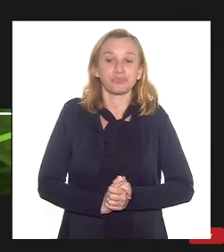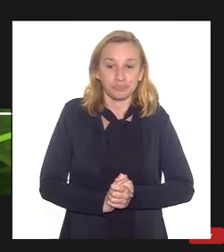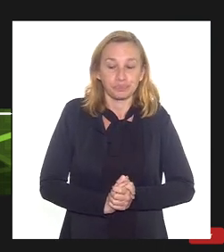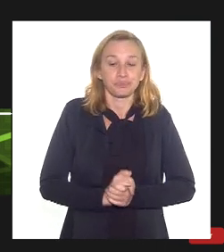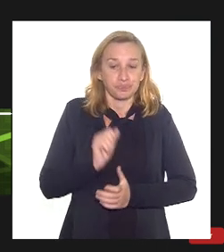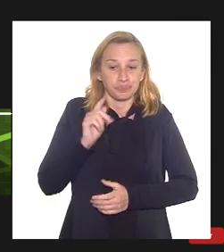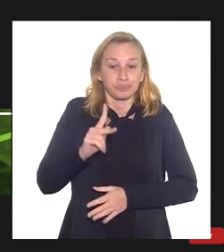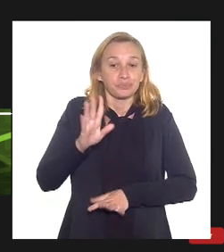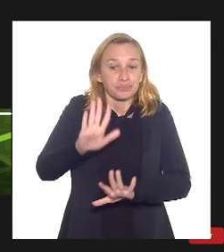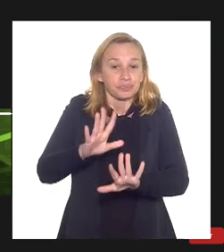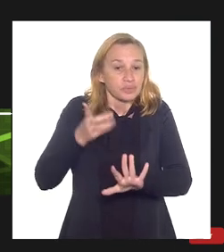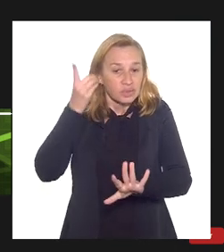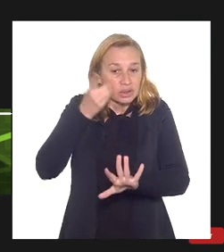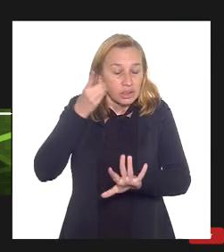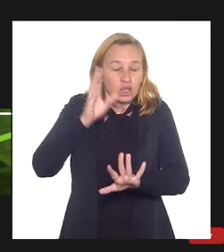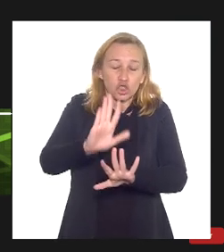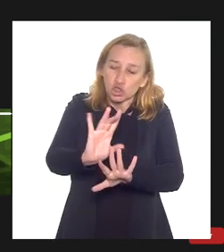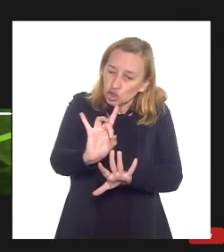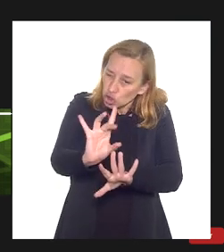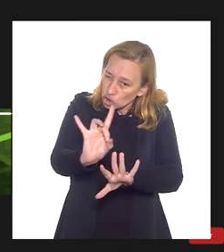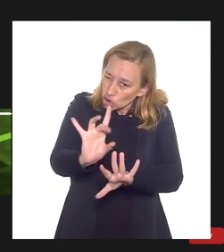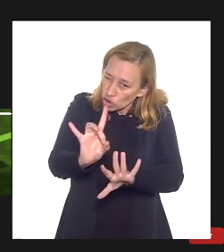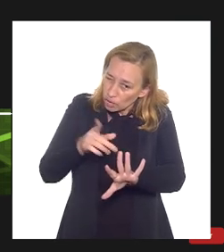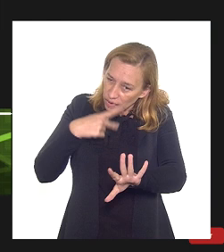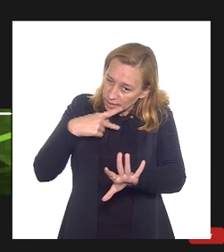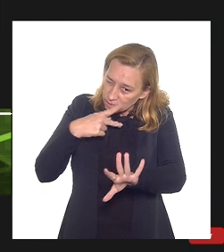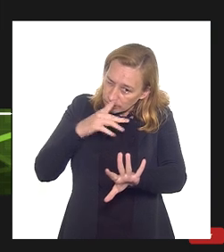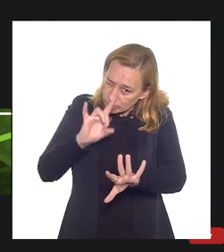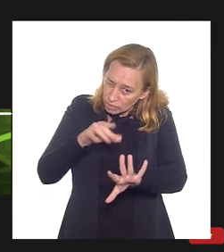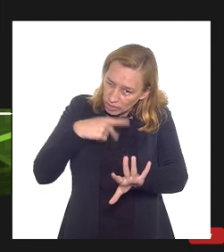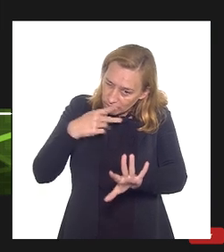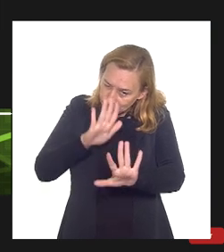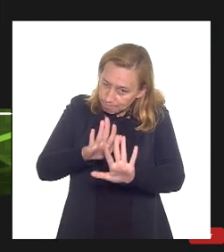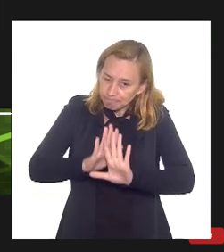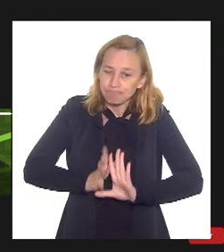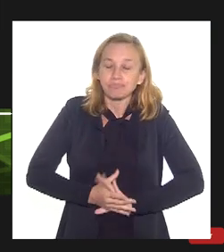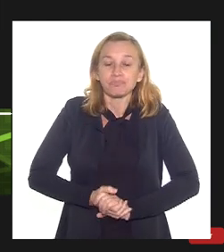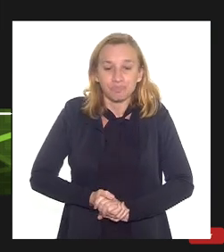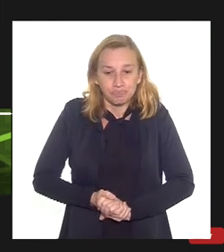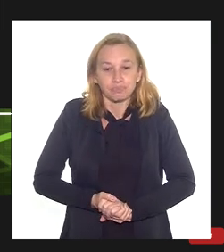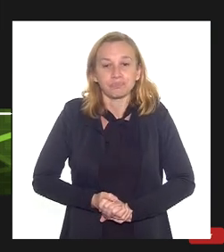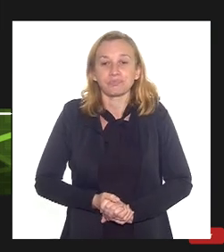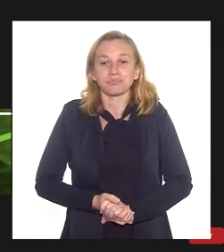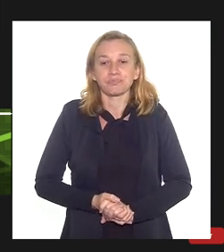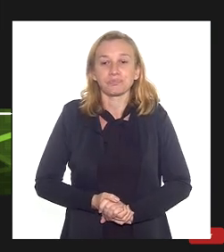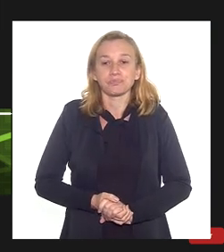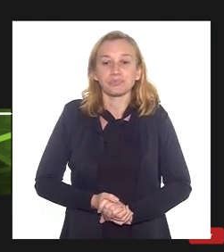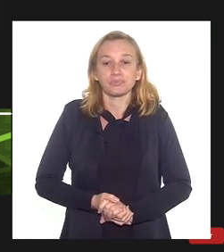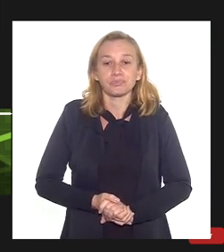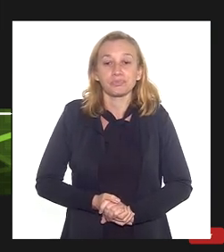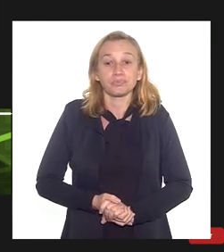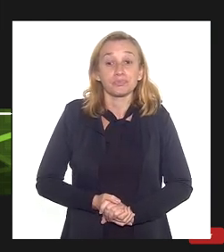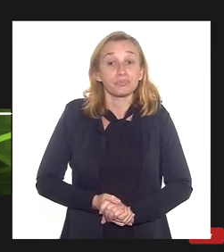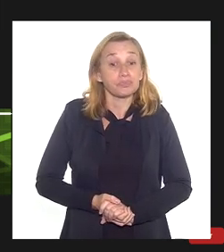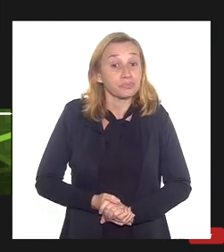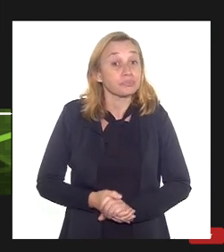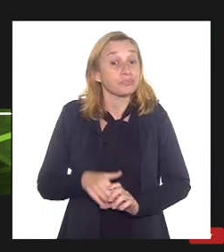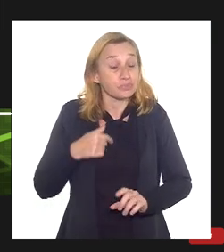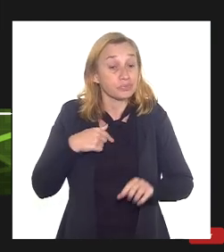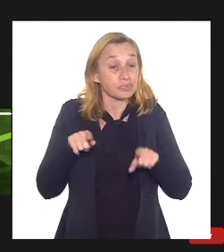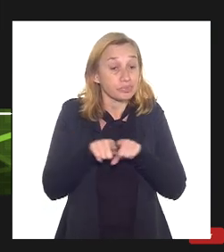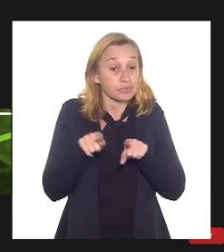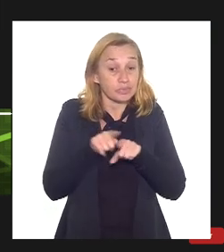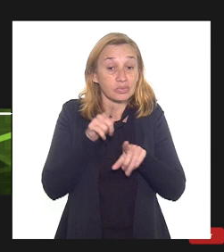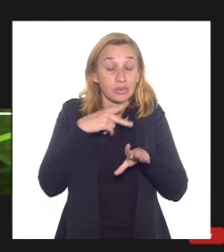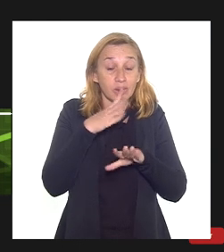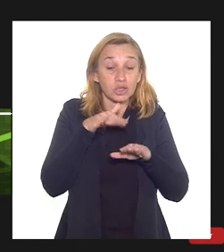deputado eu estou falando isso também para todos